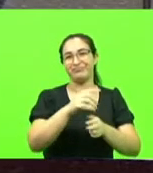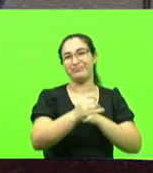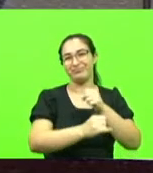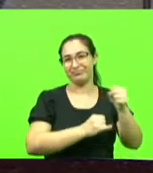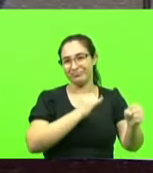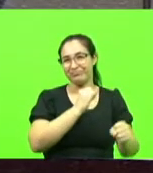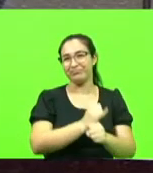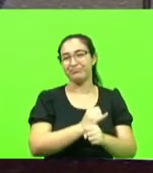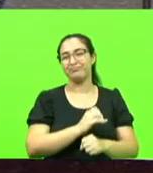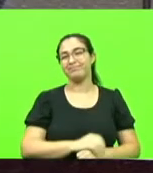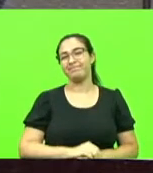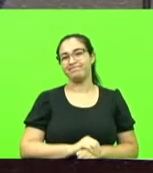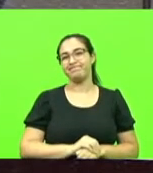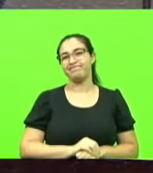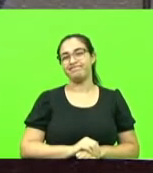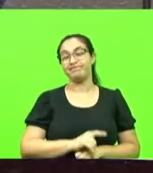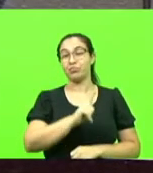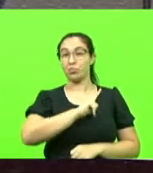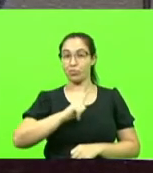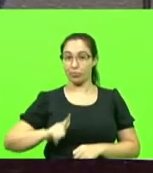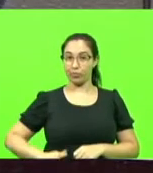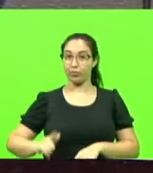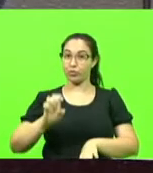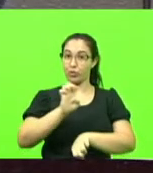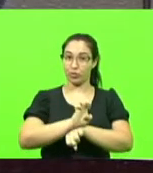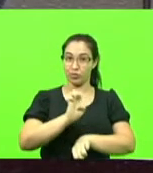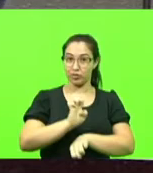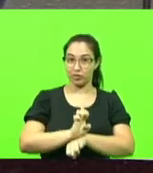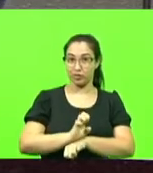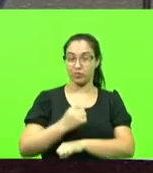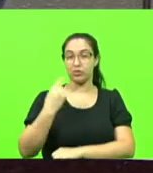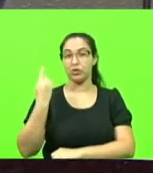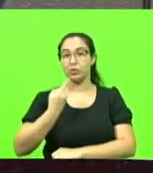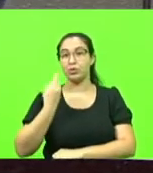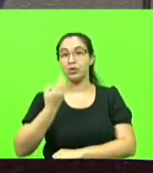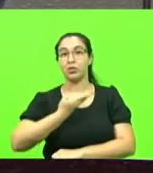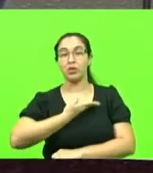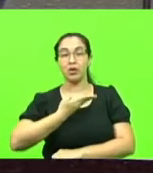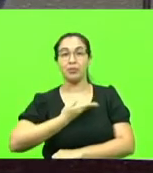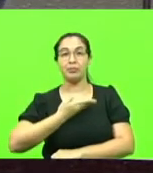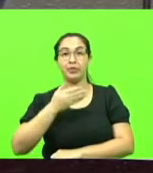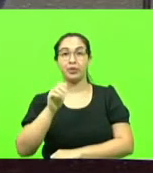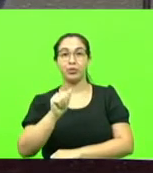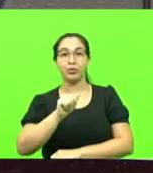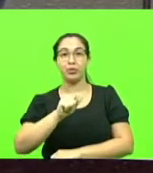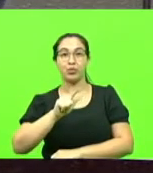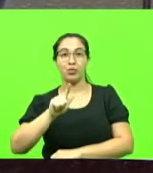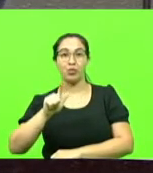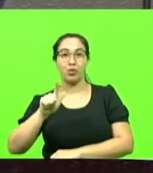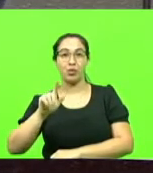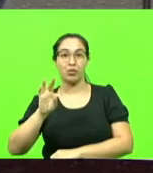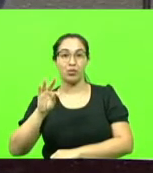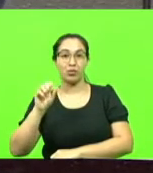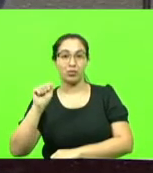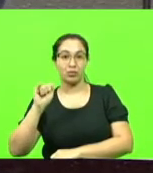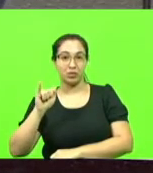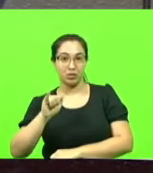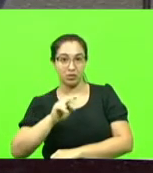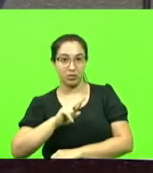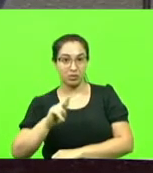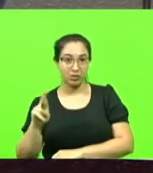quero fazer menção aqui, deputado colega, Altair Silva, que é secretário de Agricultura,